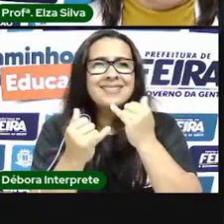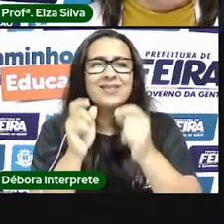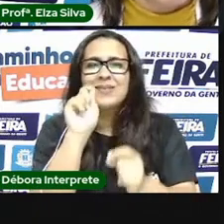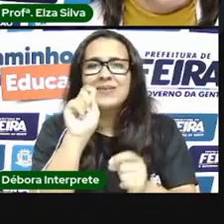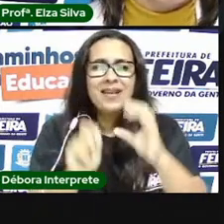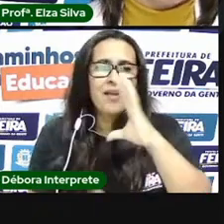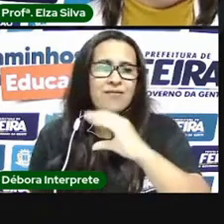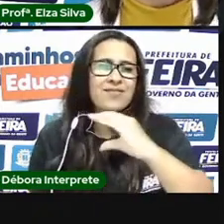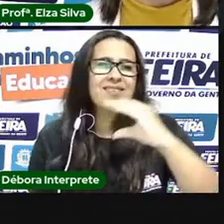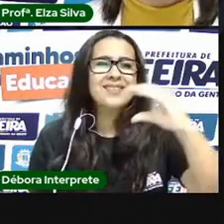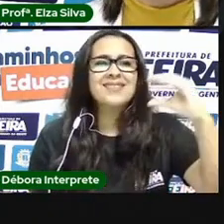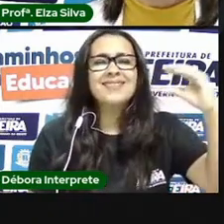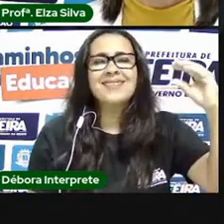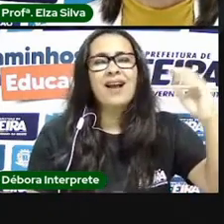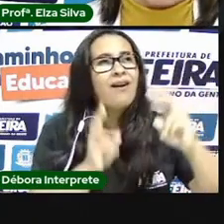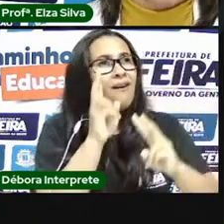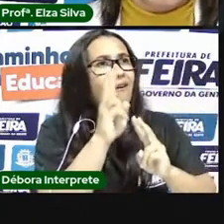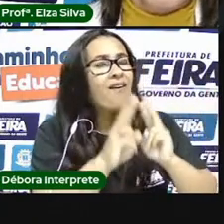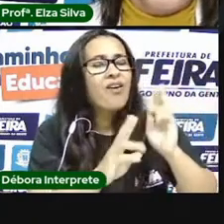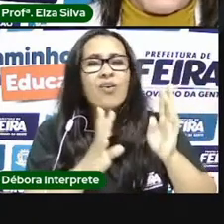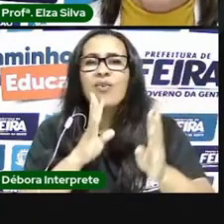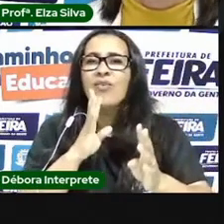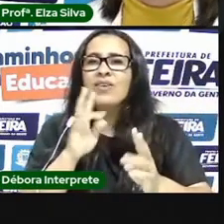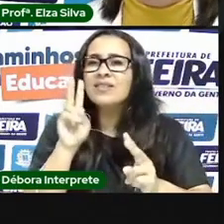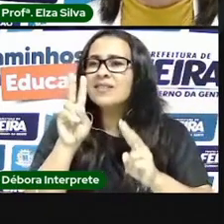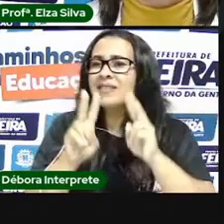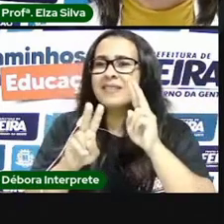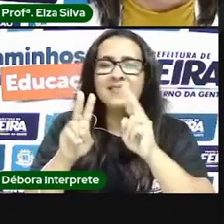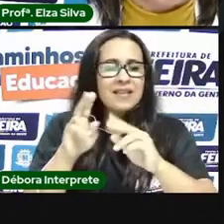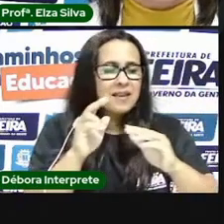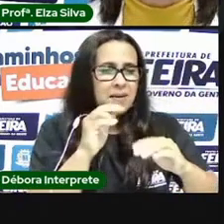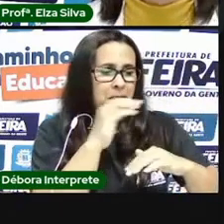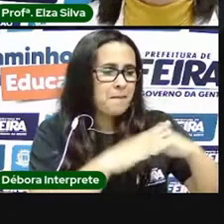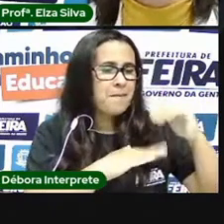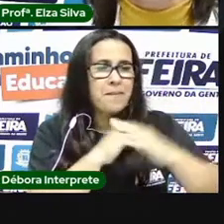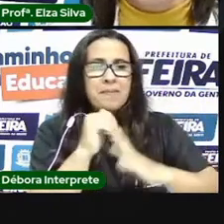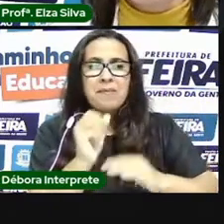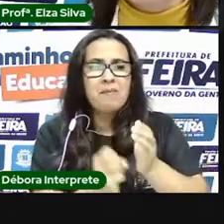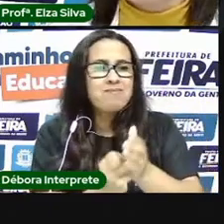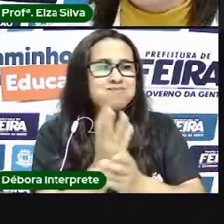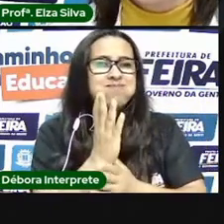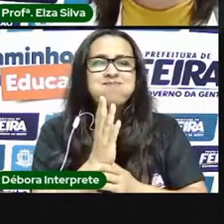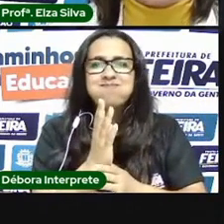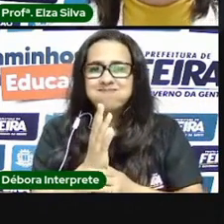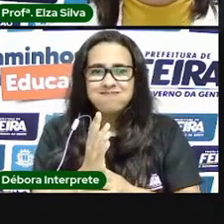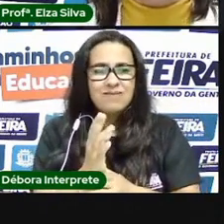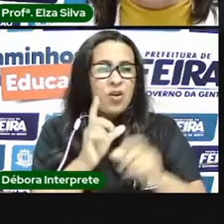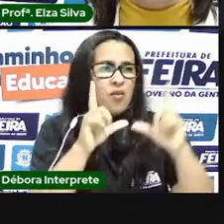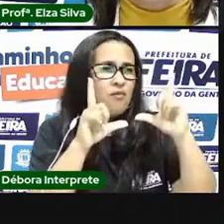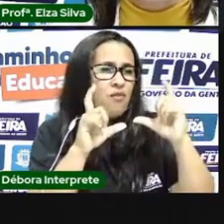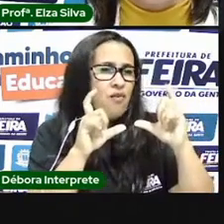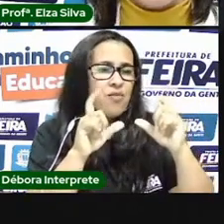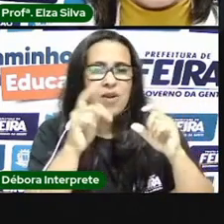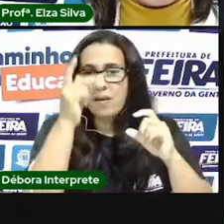pinturas de artistas e de artistas plásticos fotógrafos pintores de diversas partes do